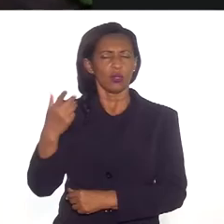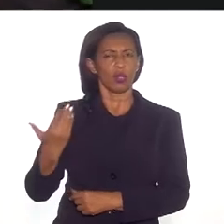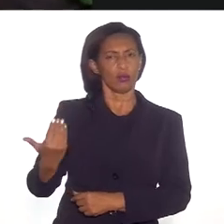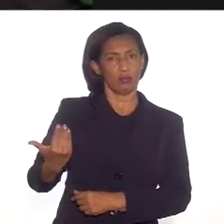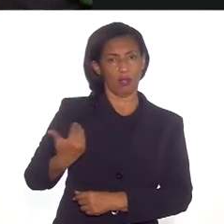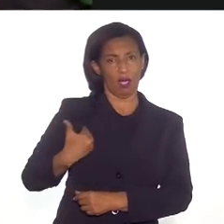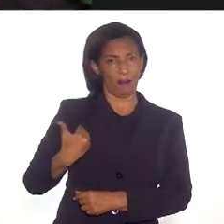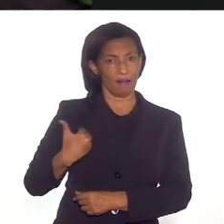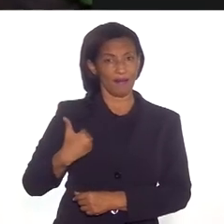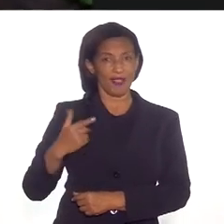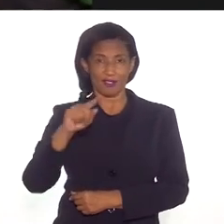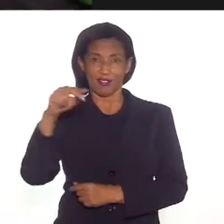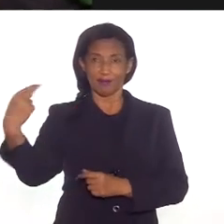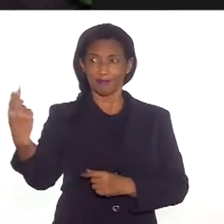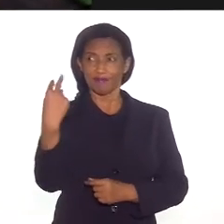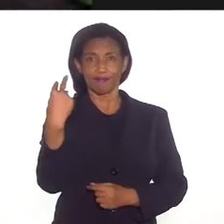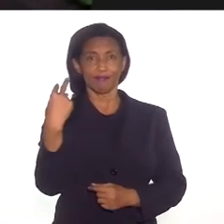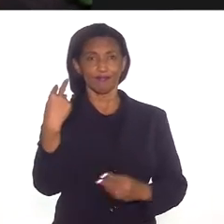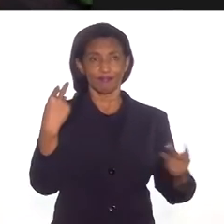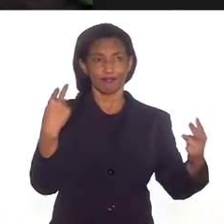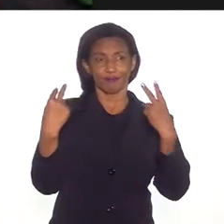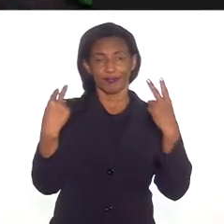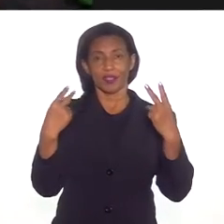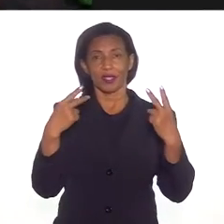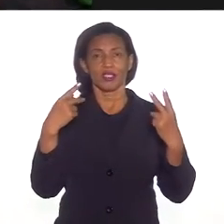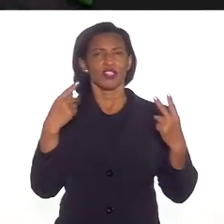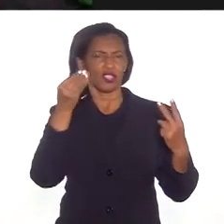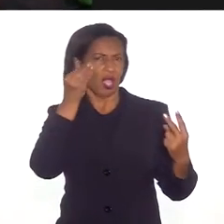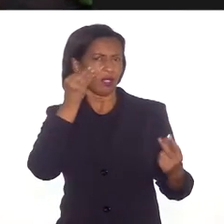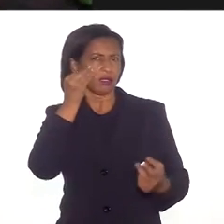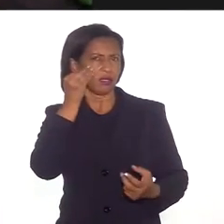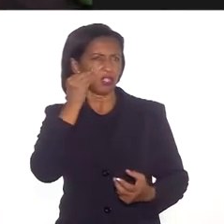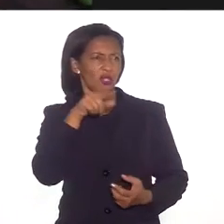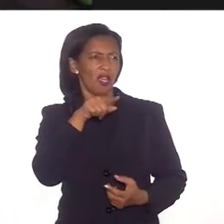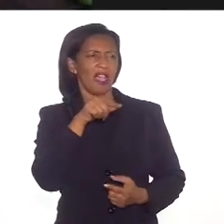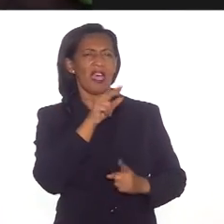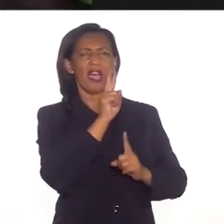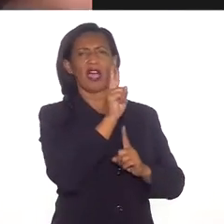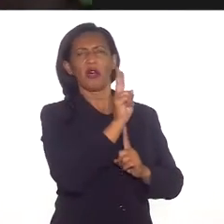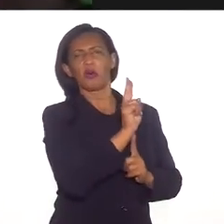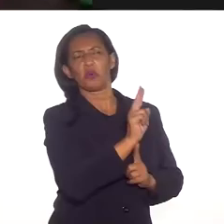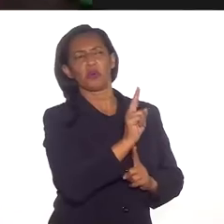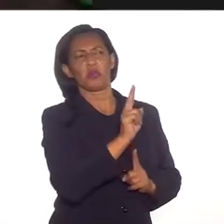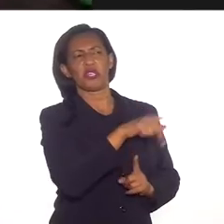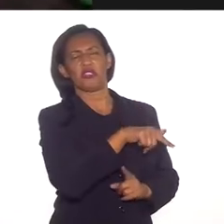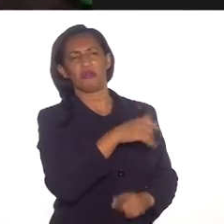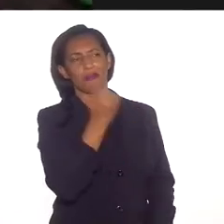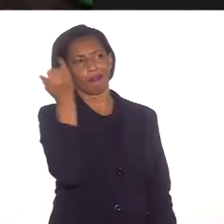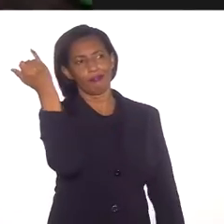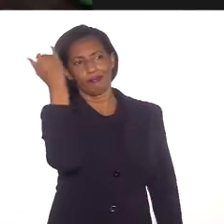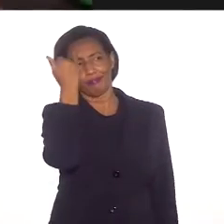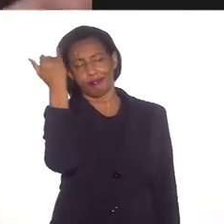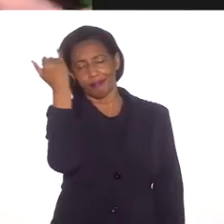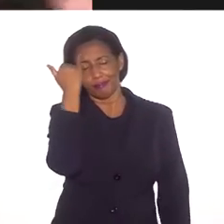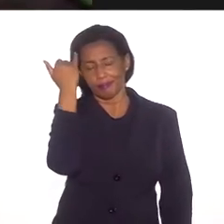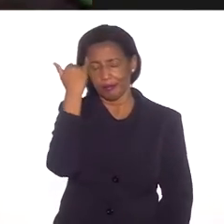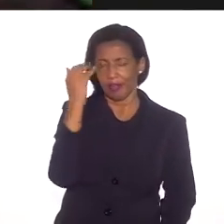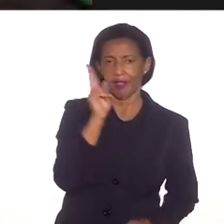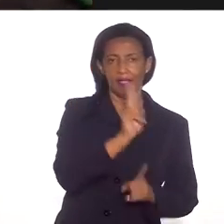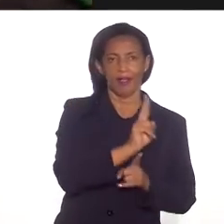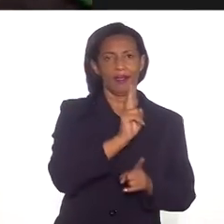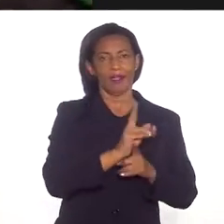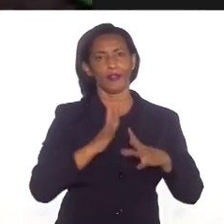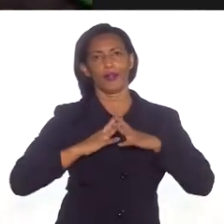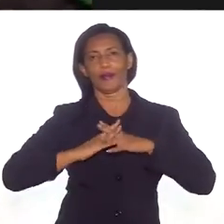os nossos amigos que nos assistem já ouviram dizer por aí, o índio é preguiçoso, o índio atrapalha o